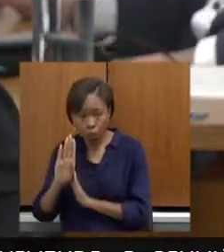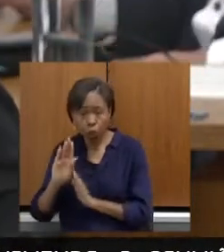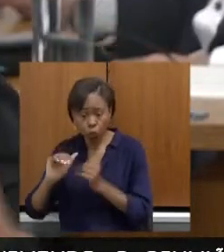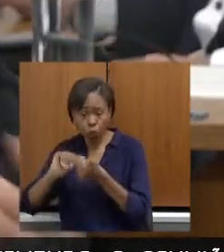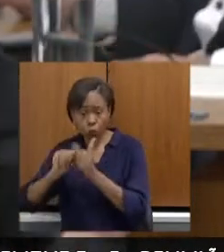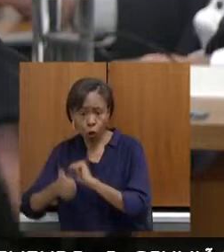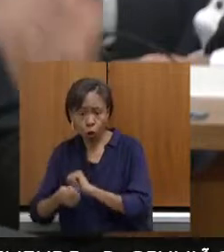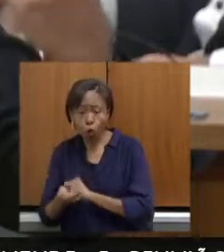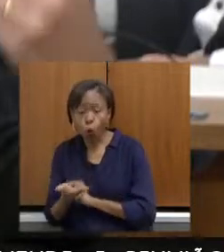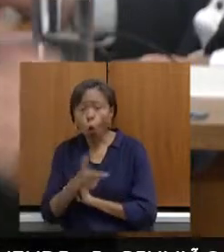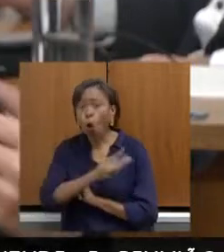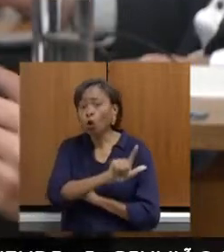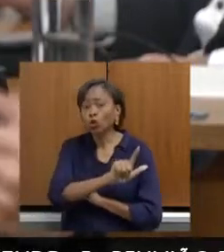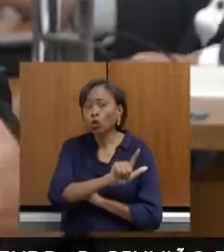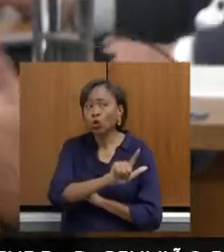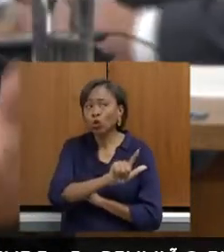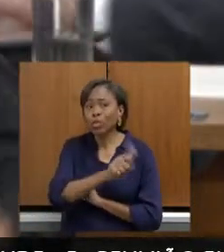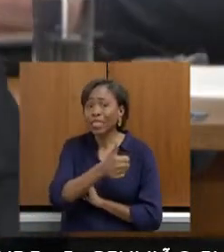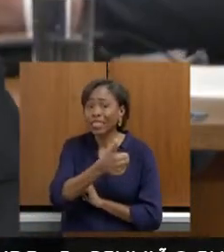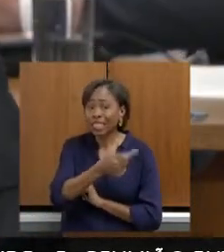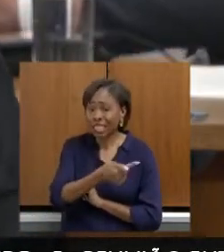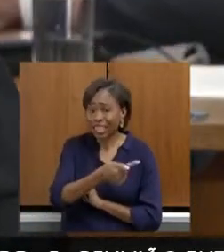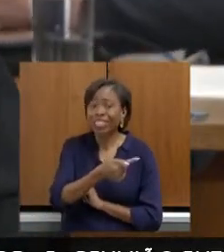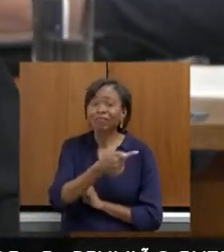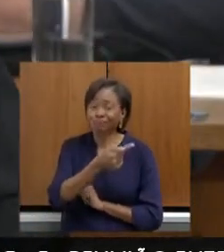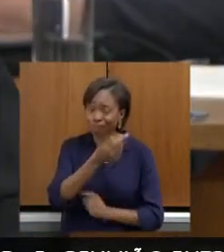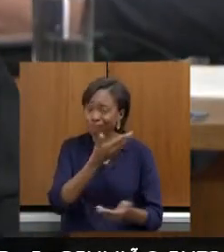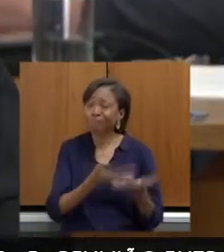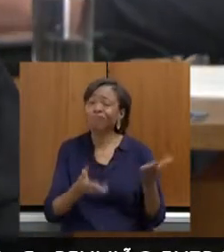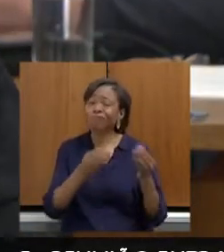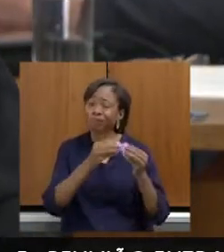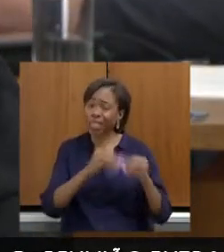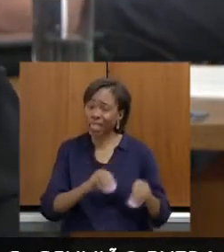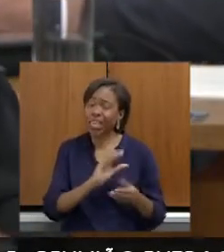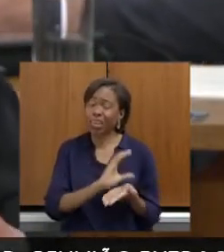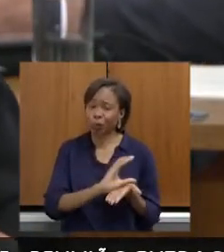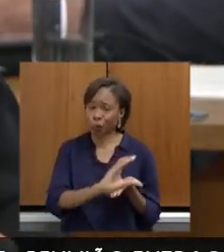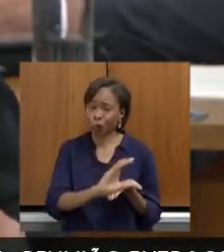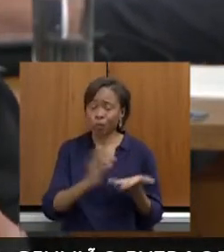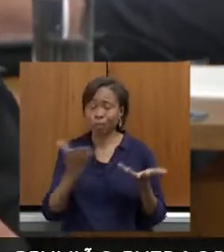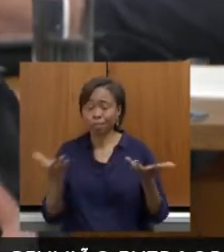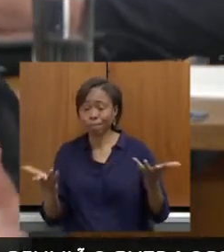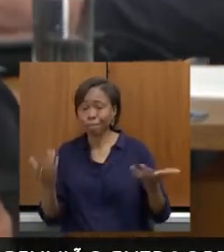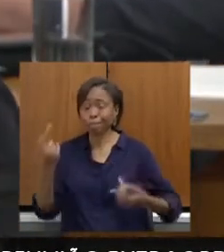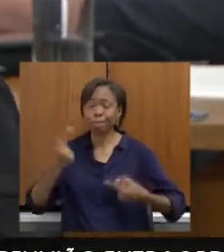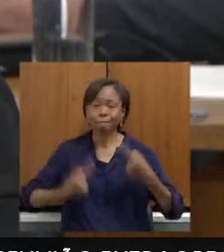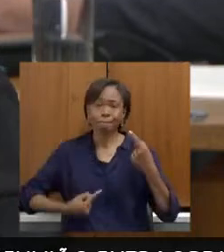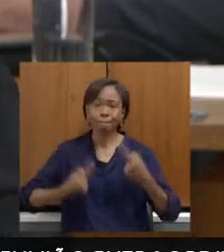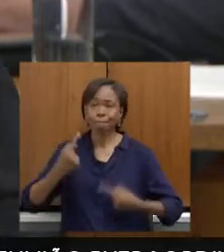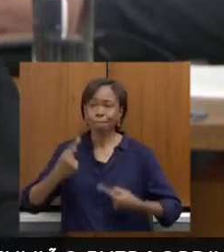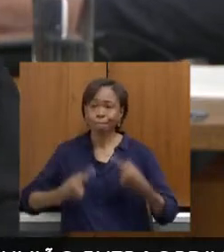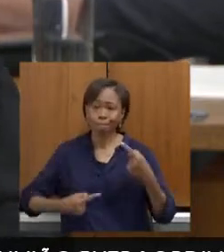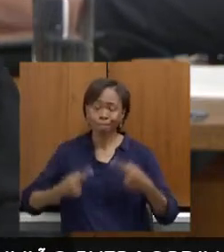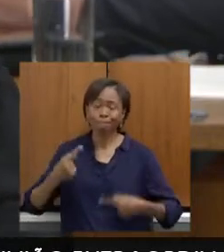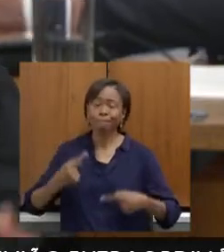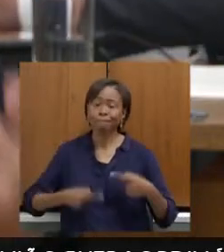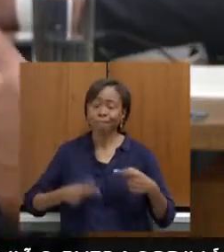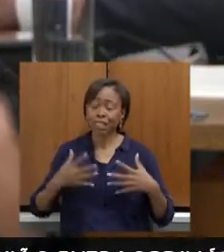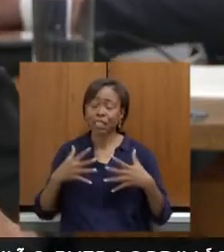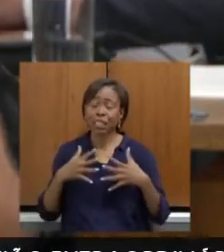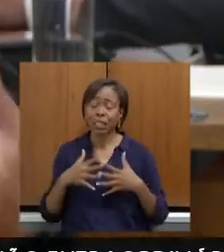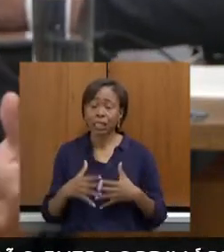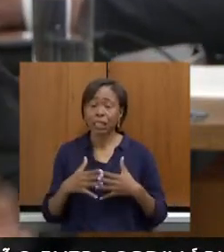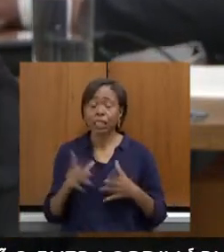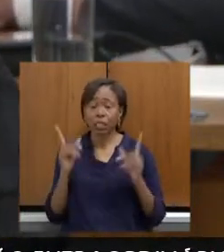são 18 no total, algum dos outros 17, vai ter uma perda de recursos. Então, é um debate muito complexo e vezes